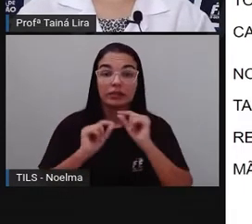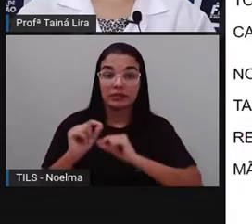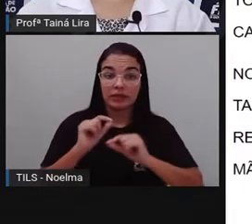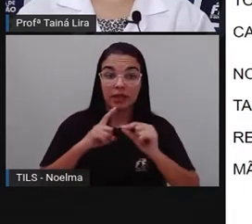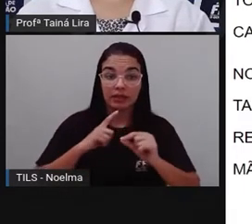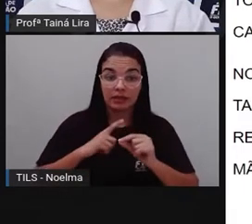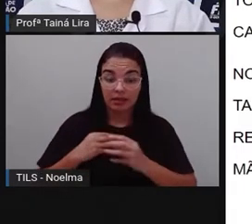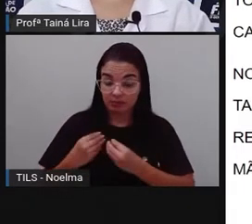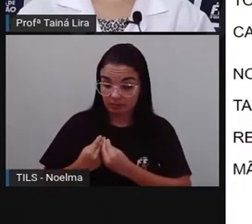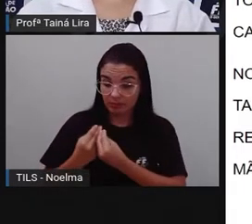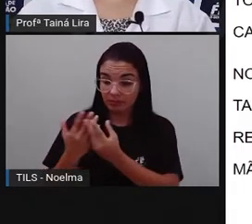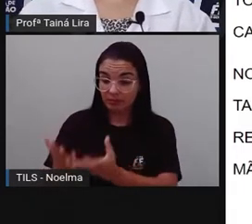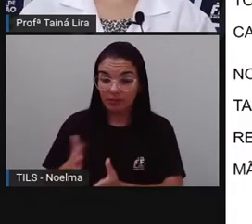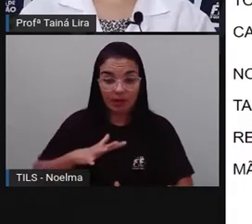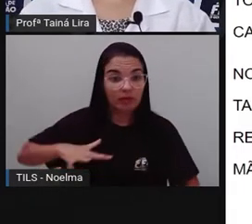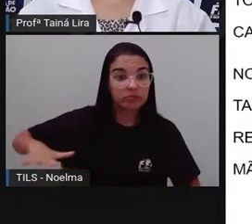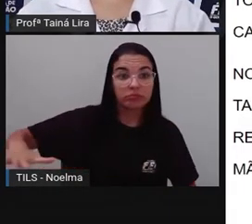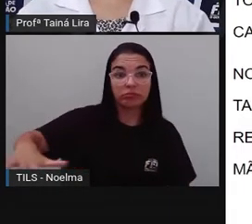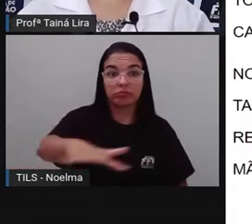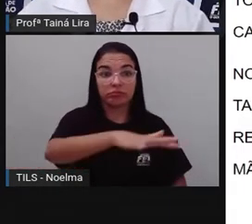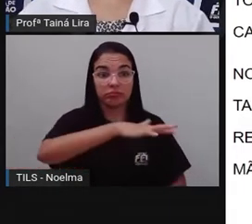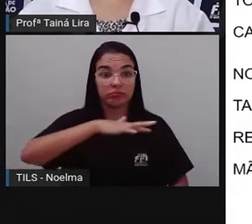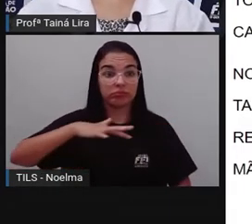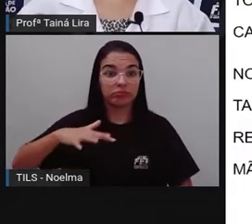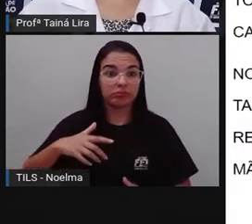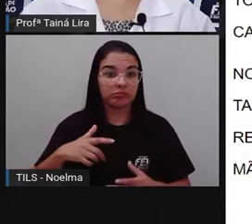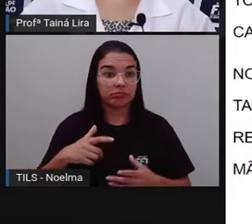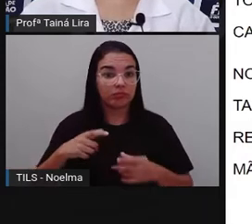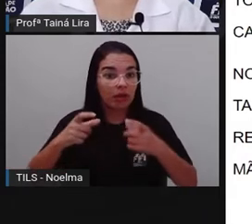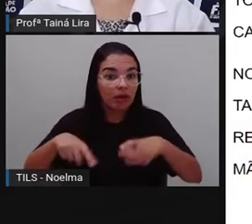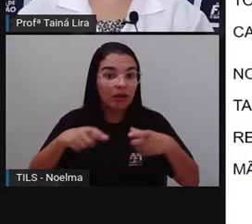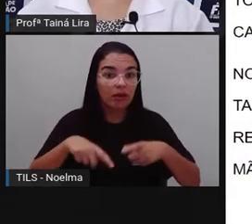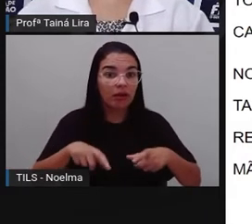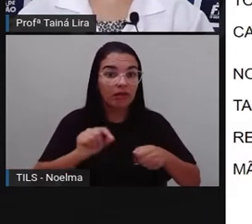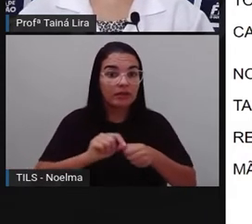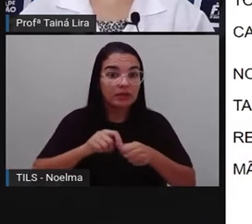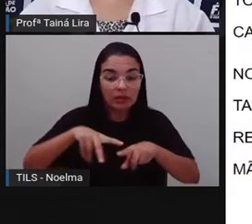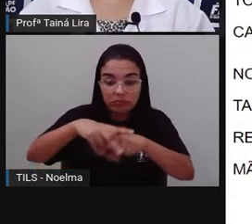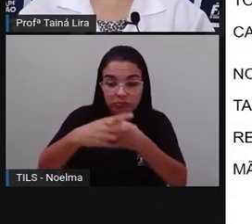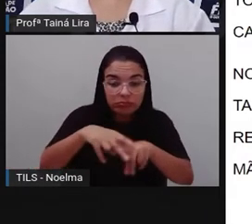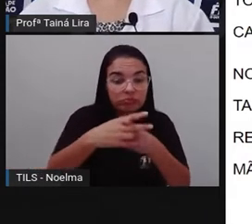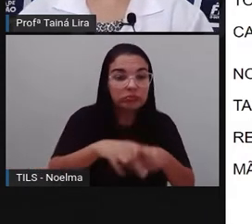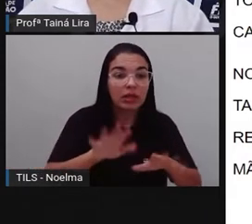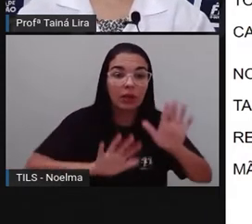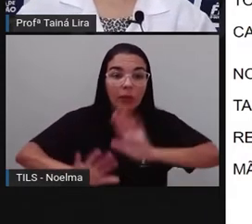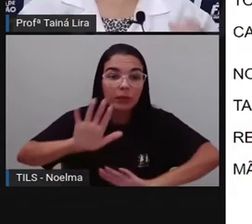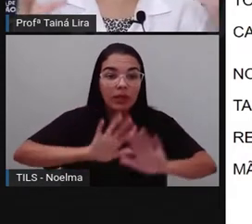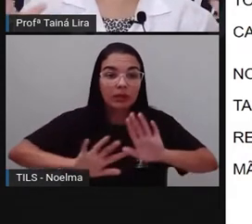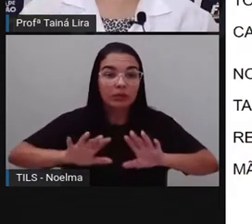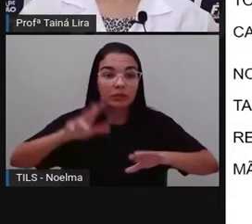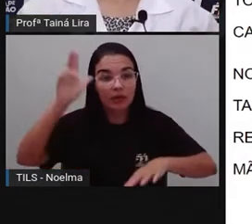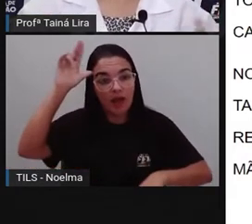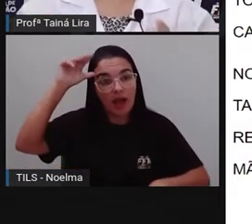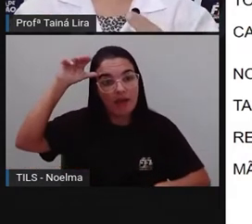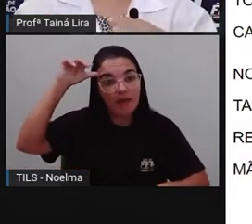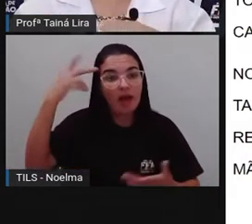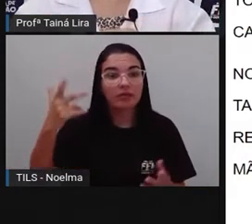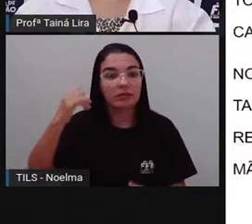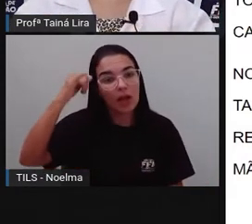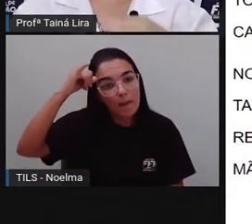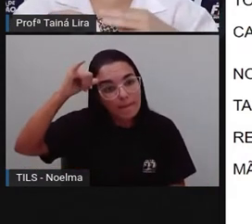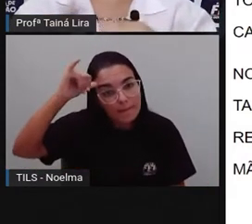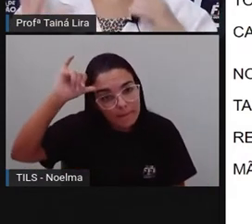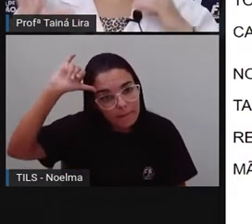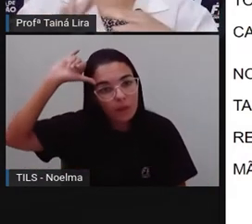desempenhados em todos os lugares, como ferreiros, comerciantes, cuidadores de cavalo e gado, tá bom? Então, os